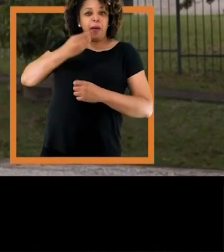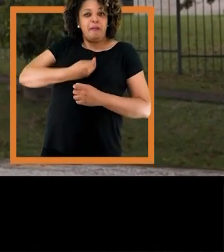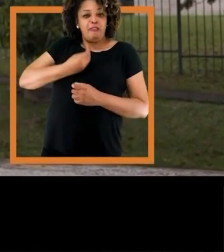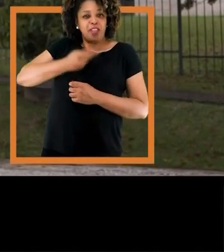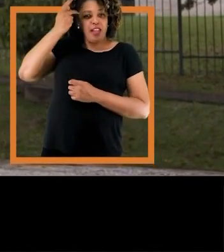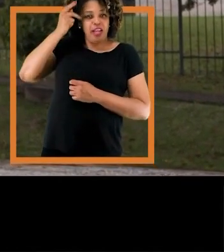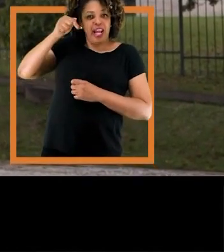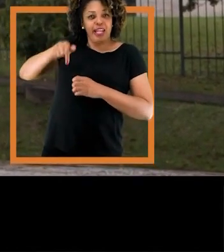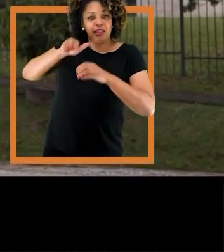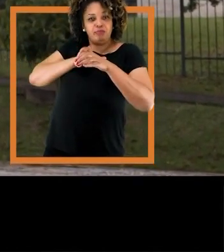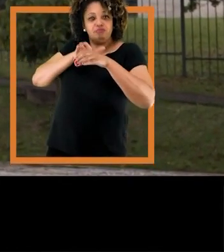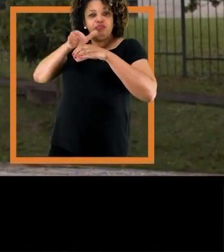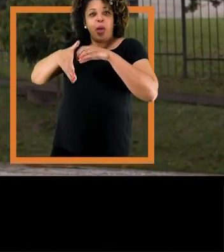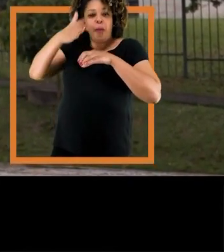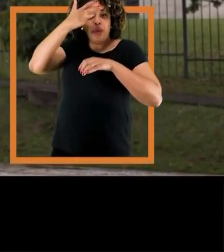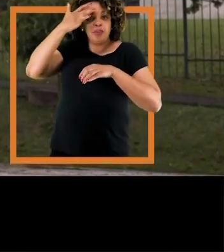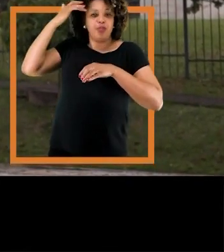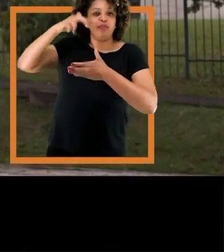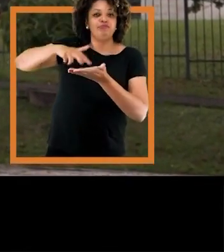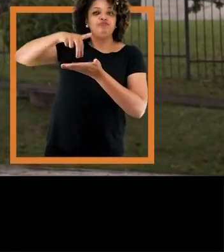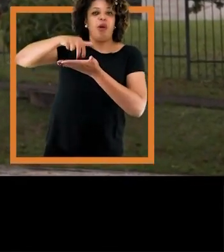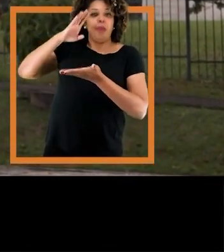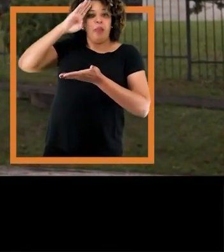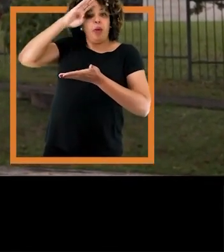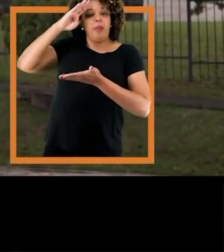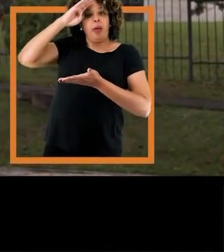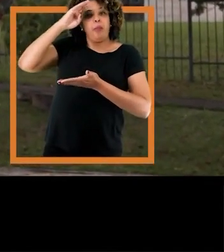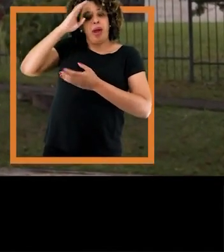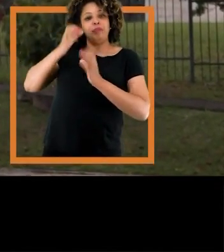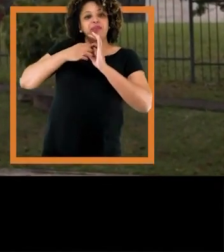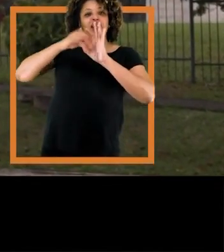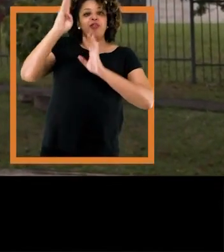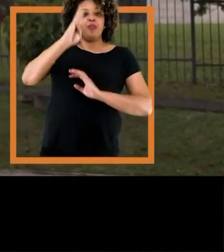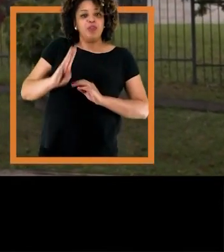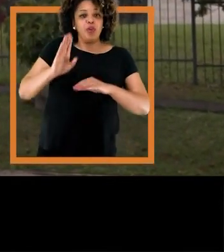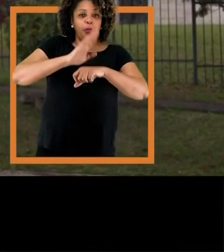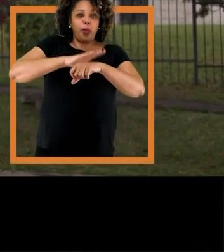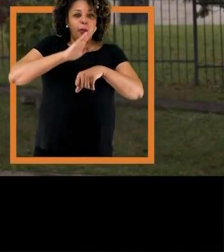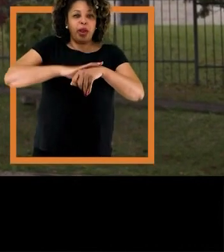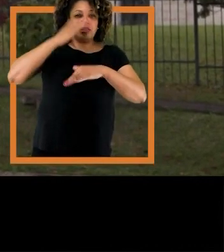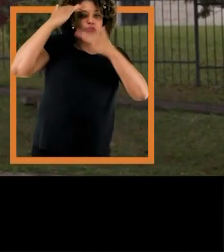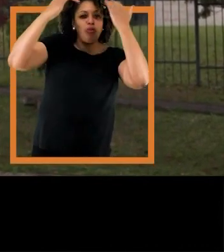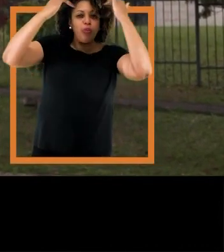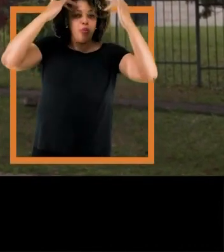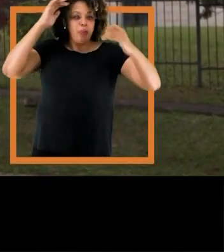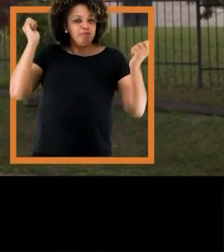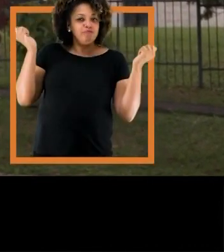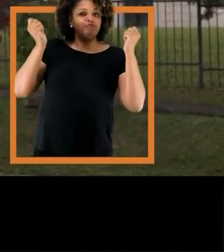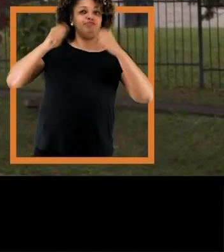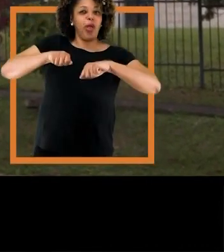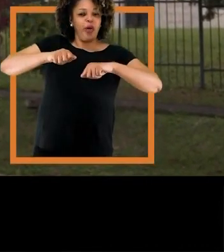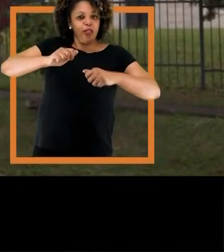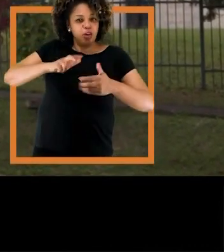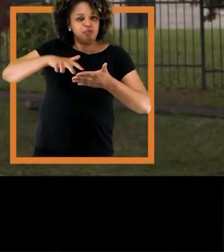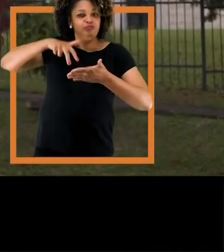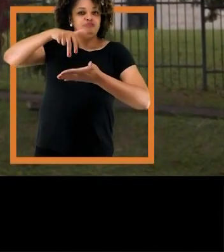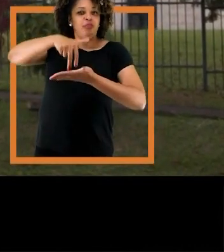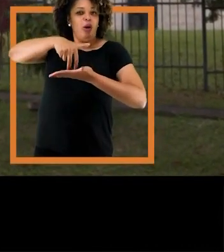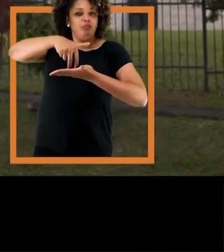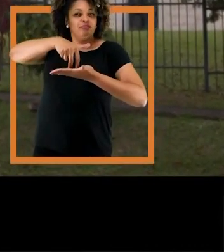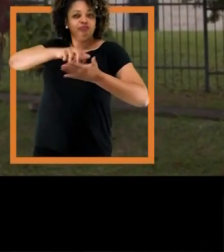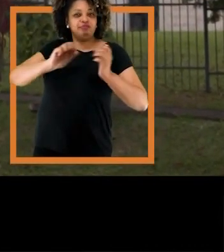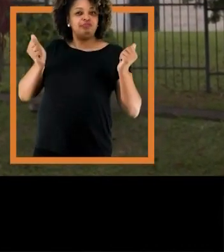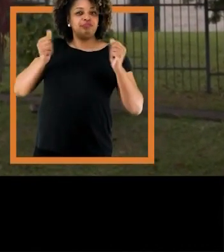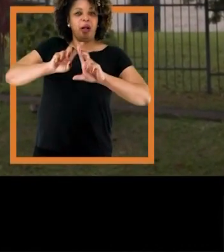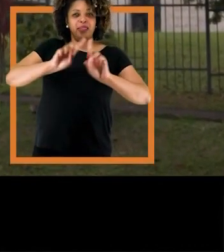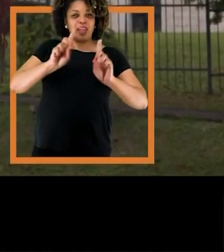lugar sagrado para os paulistas. Aqui estão enterrados os heróis que morreram pra defender a Constituição. Em um momento que é preciso sonhar mais